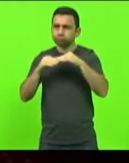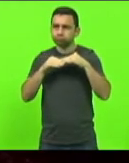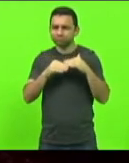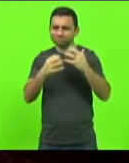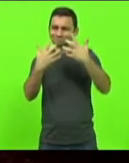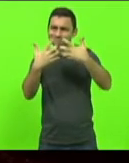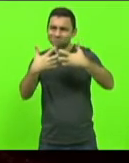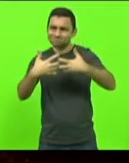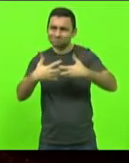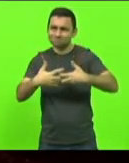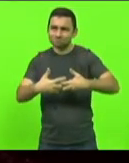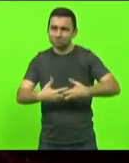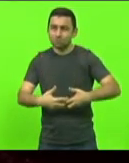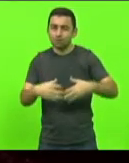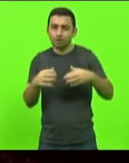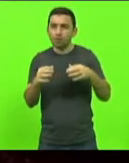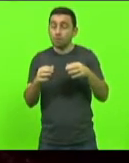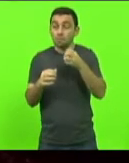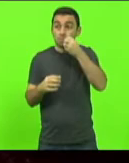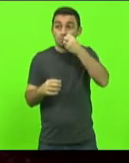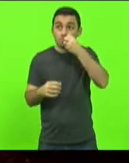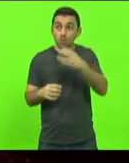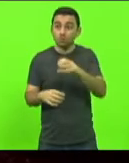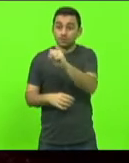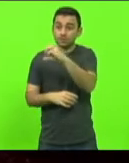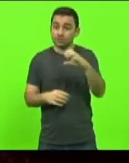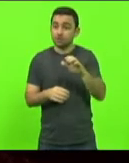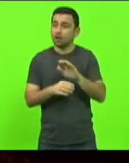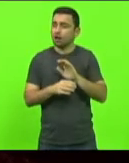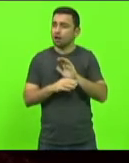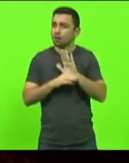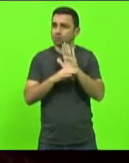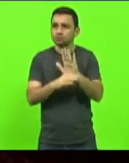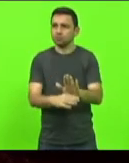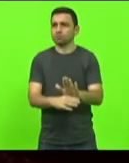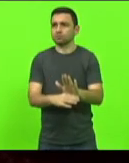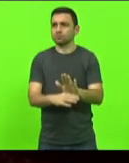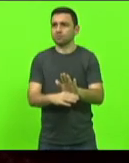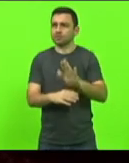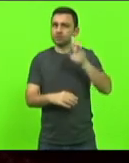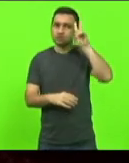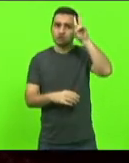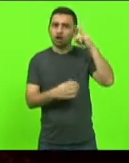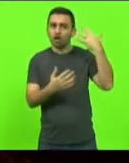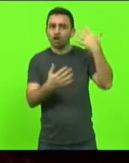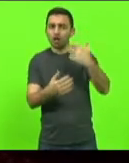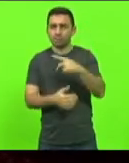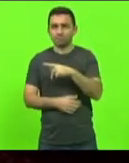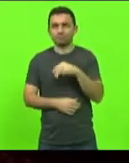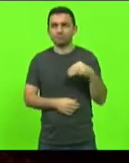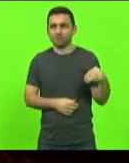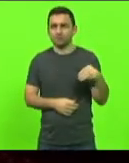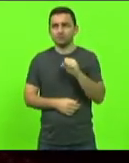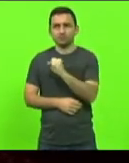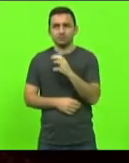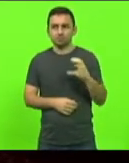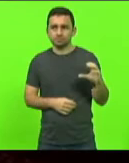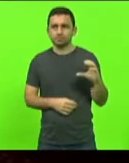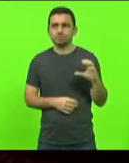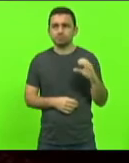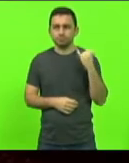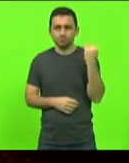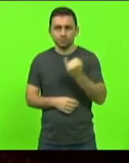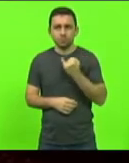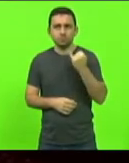orgulha muito Santa Catarina, pela história que tem a Polícia Militar de Santa Catarina no seu